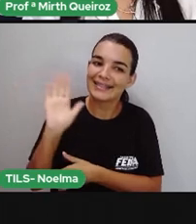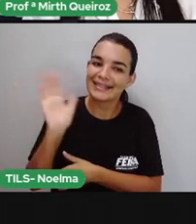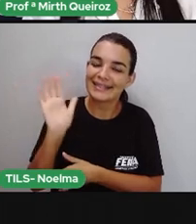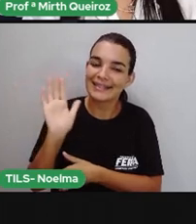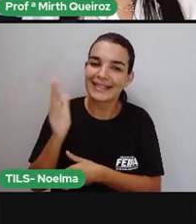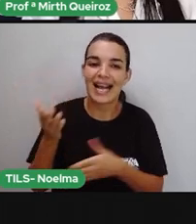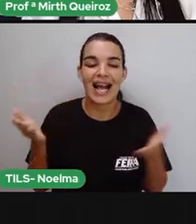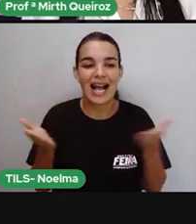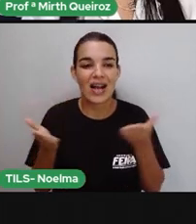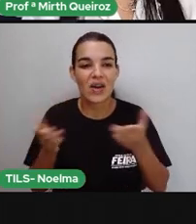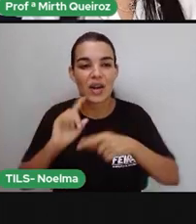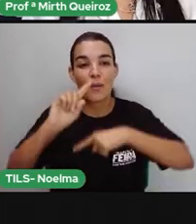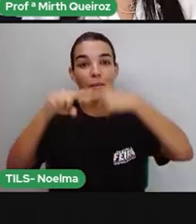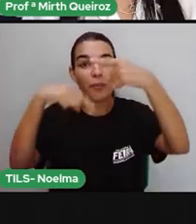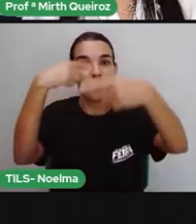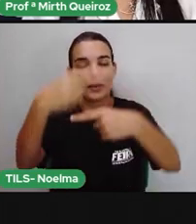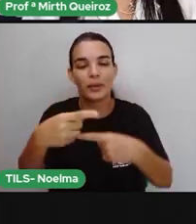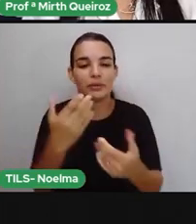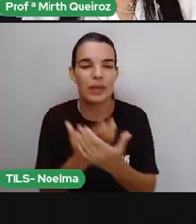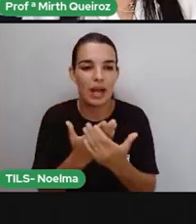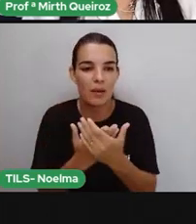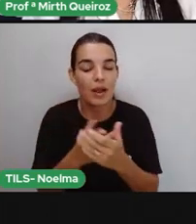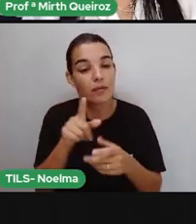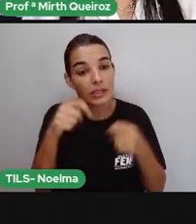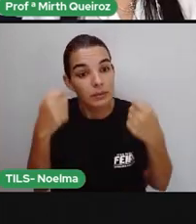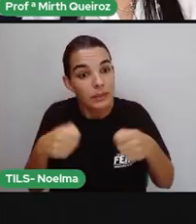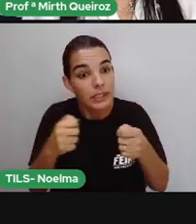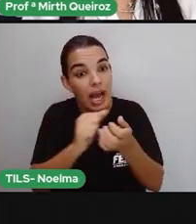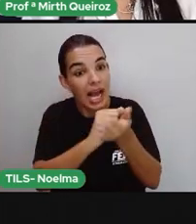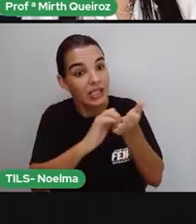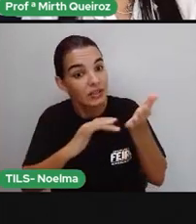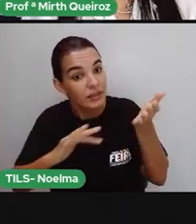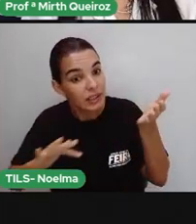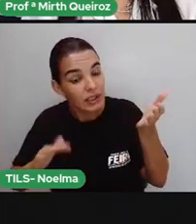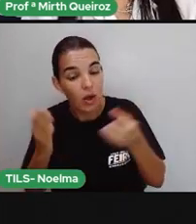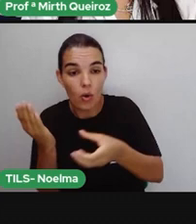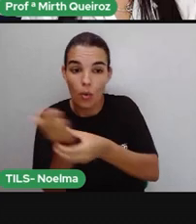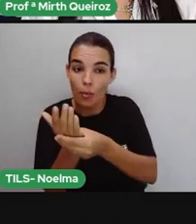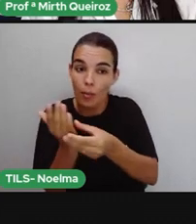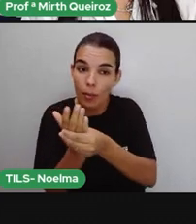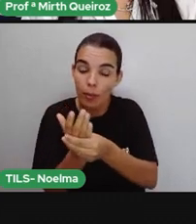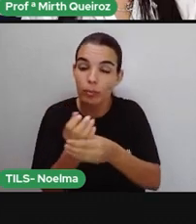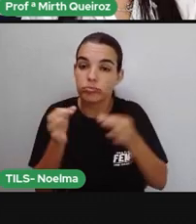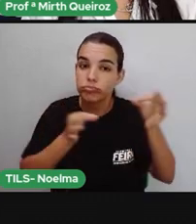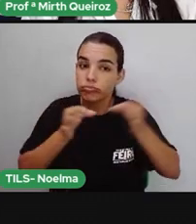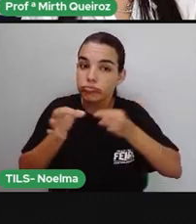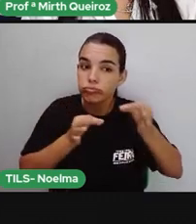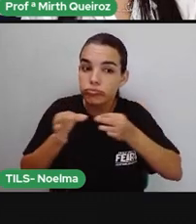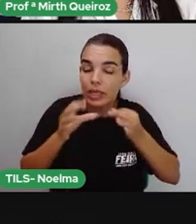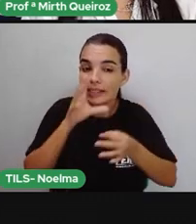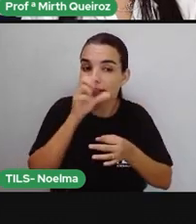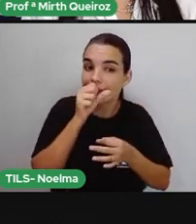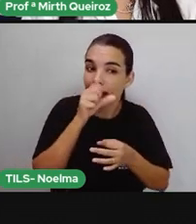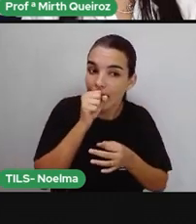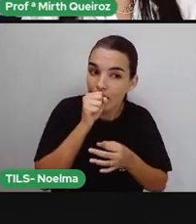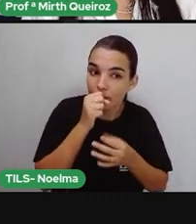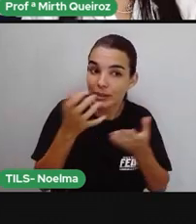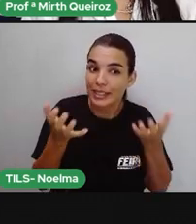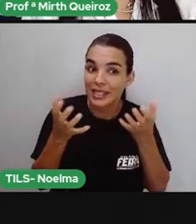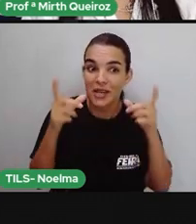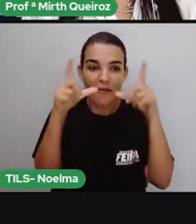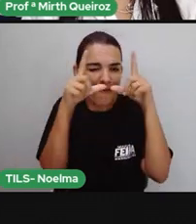aqui, certo? Façam as atividades direitinho, organizam o material que vocês vão precisar para o sábado. Quero